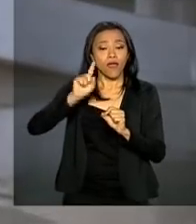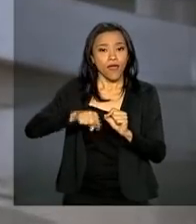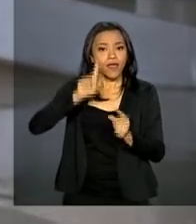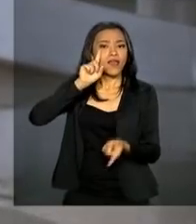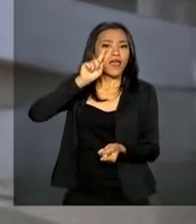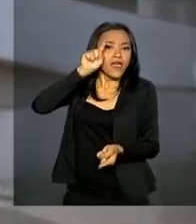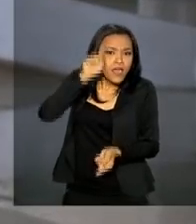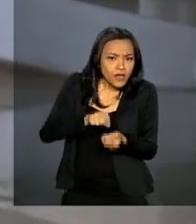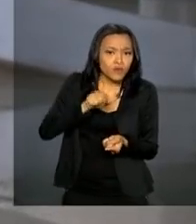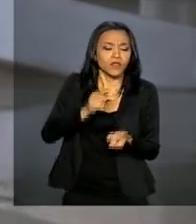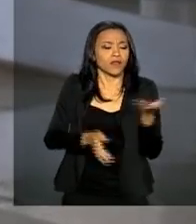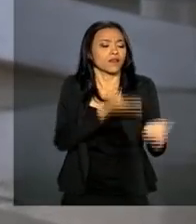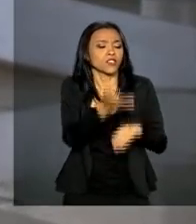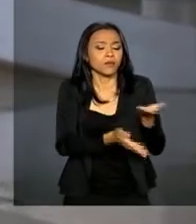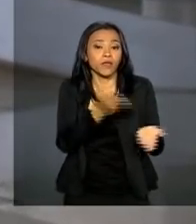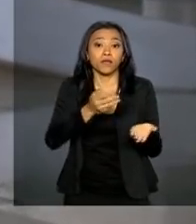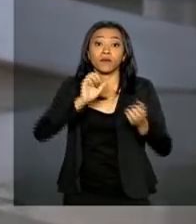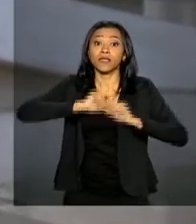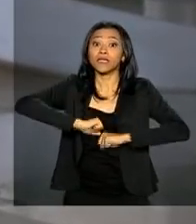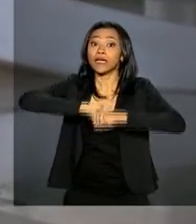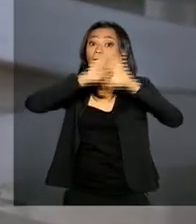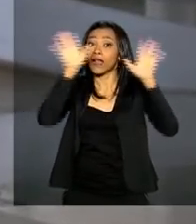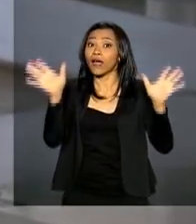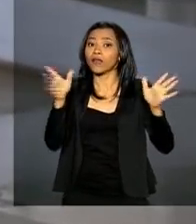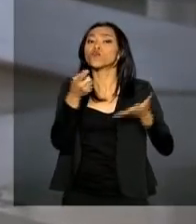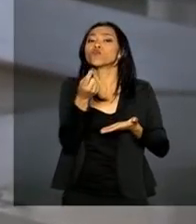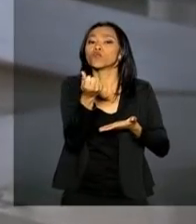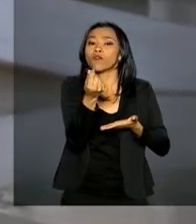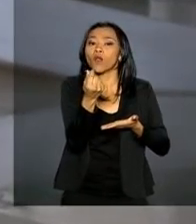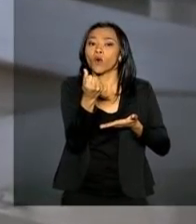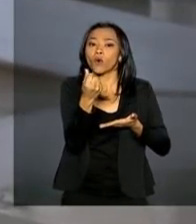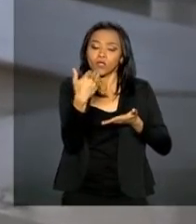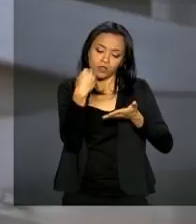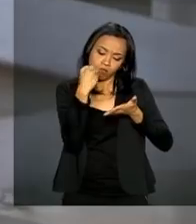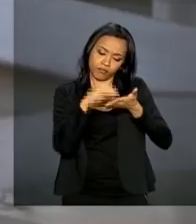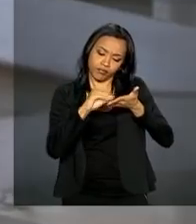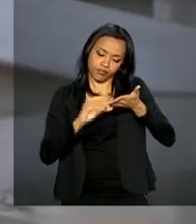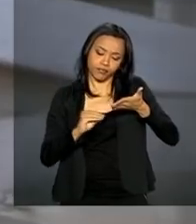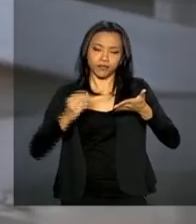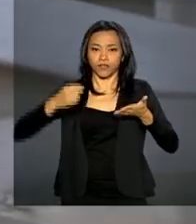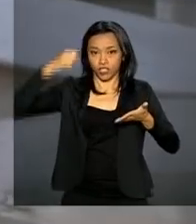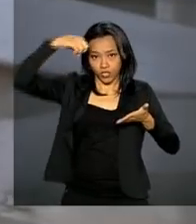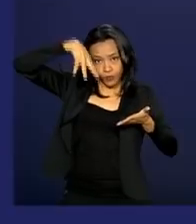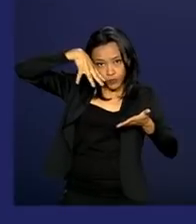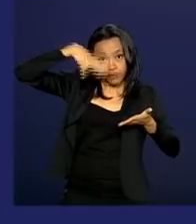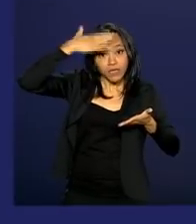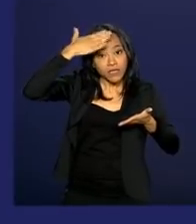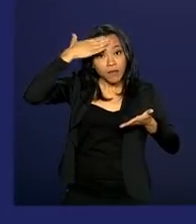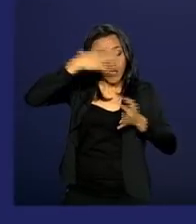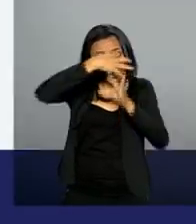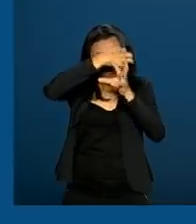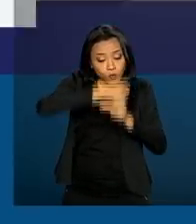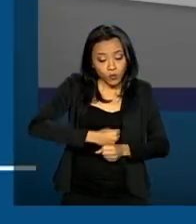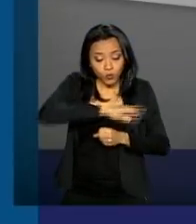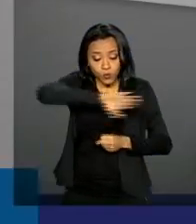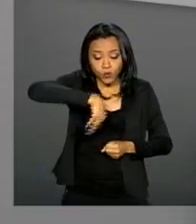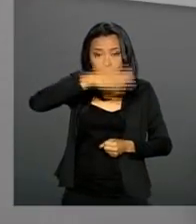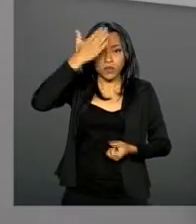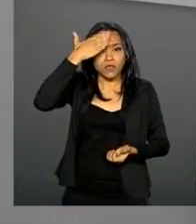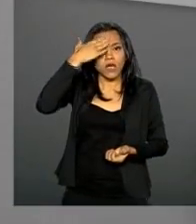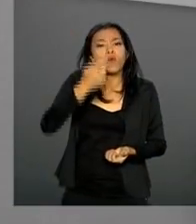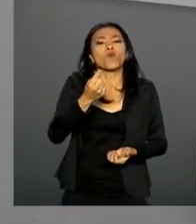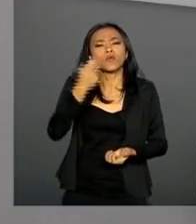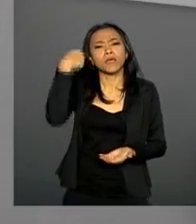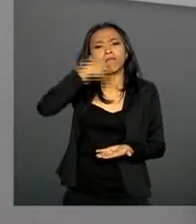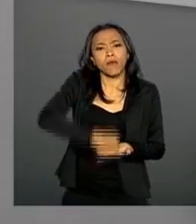mais transparência sobre a cobrança das tarifas de energia. A ideia é que o consumidor saiba do valor total que ele paga de conta de luz,